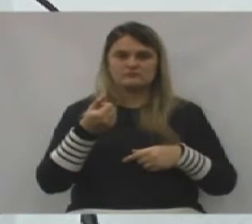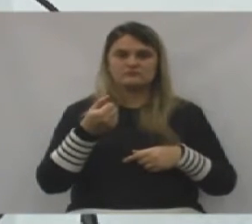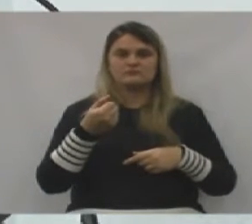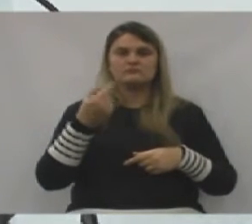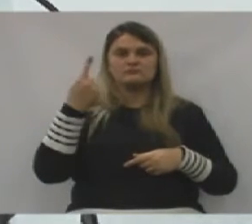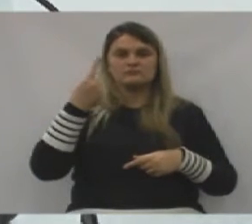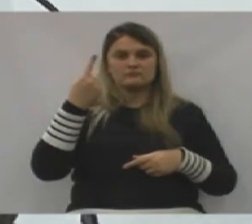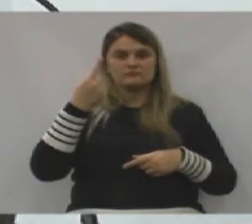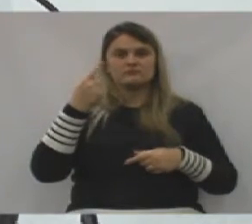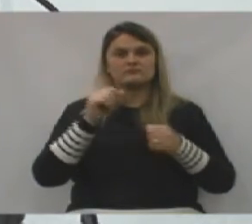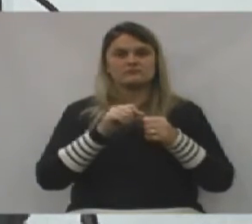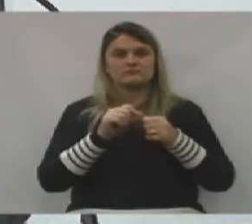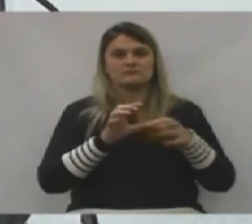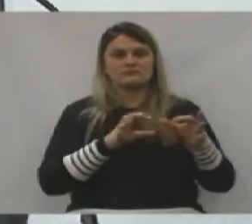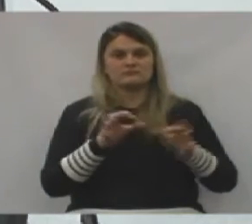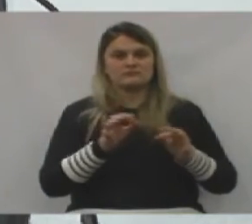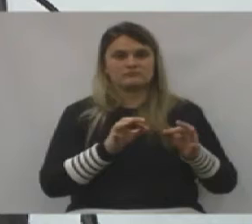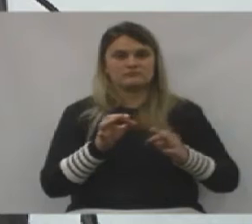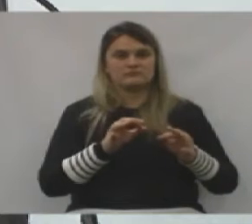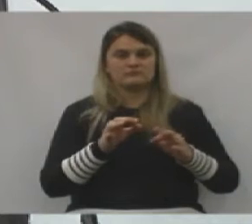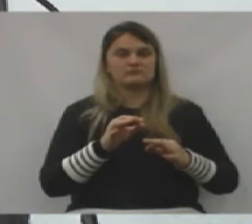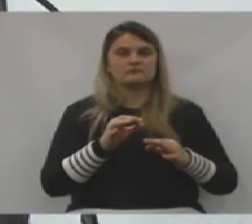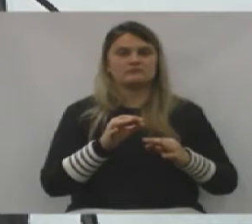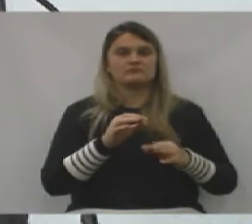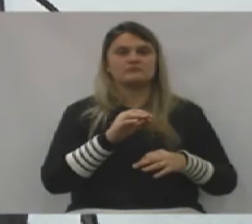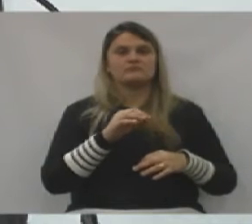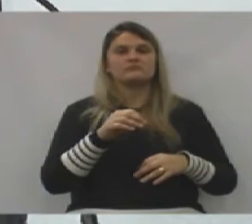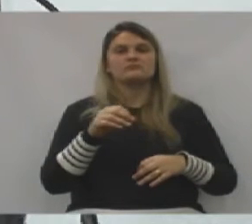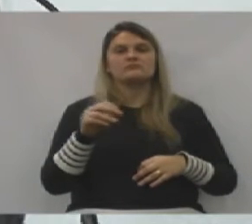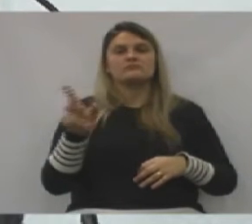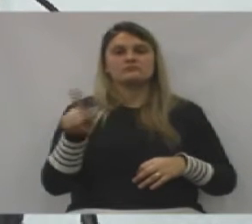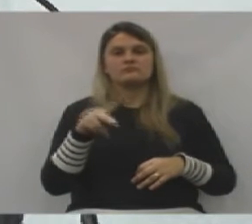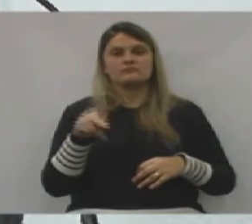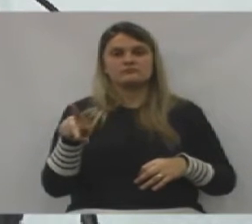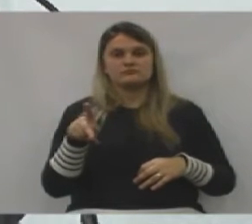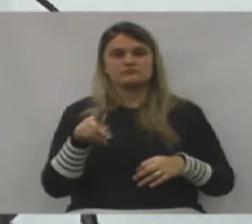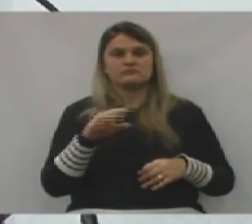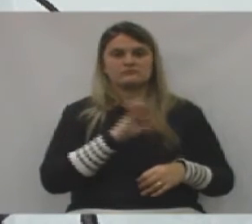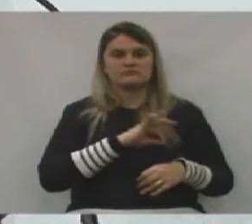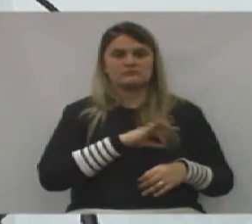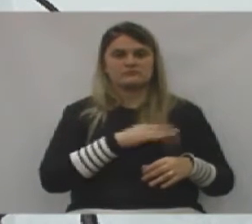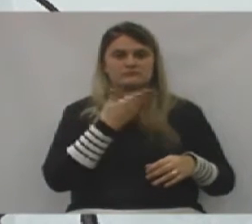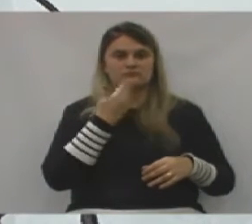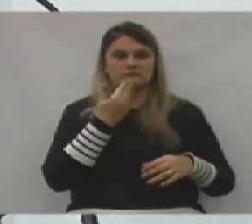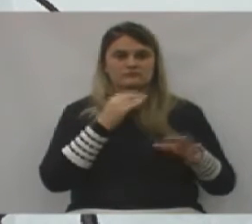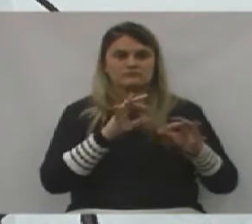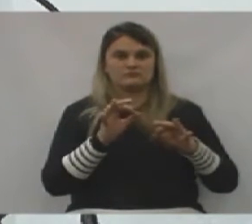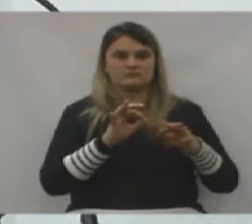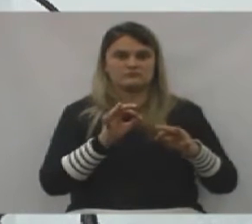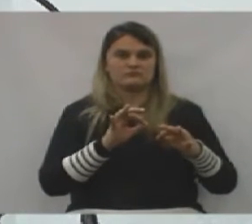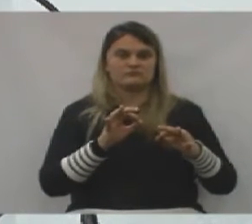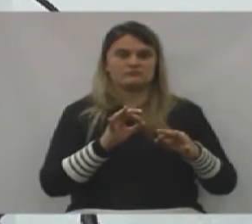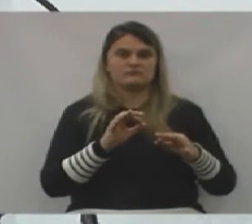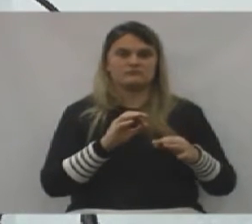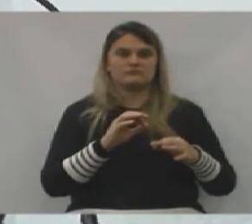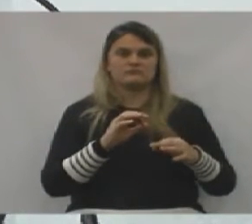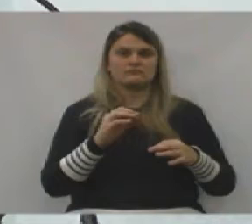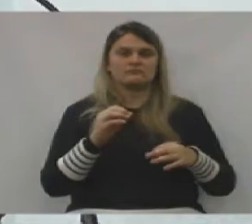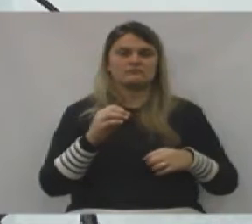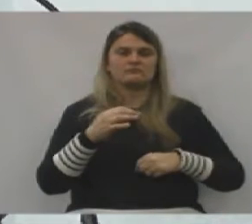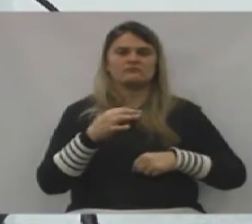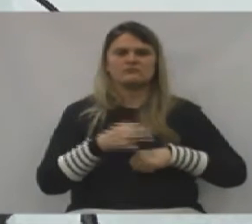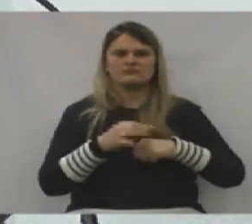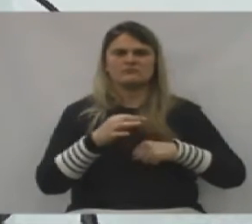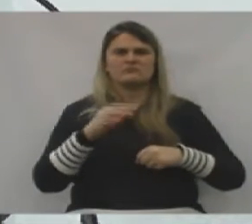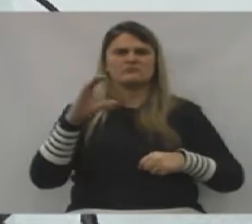Uma delas é o reajuste dos servidores públicos, dos professores, não dos comissionados, não dos cargos de